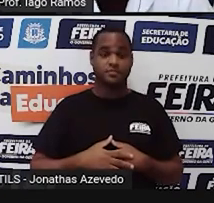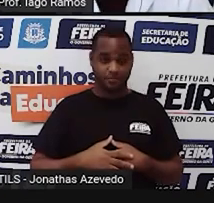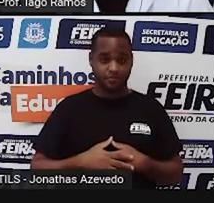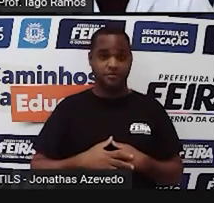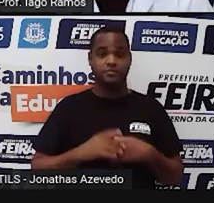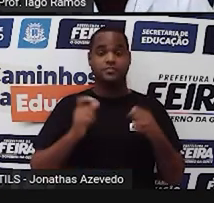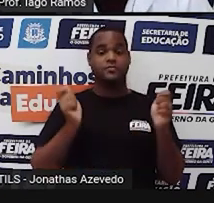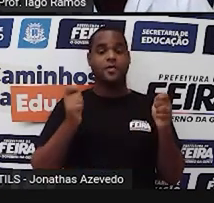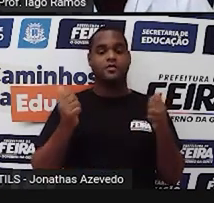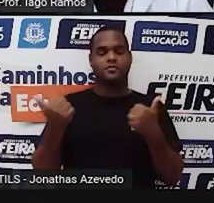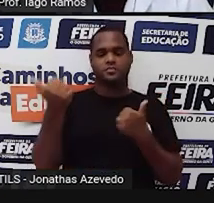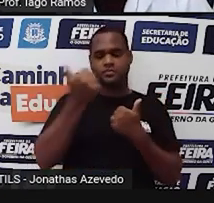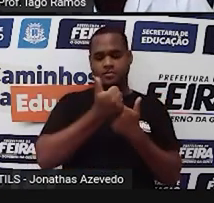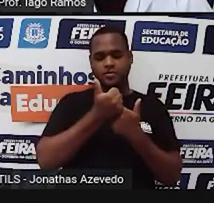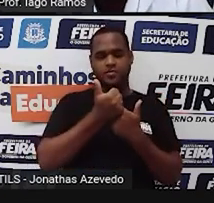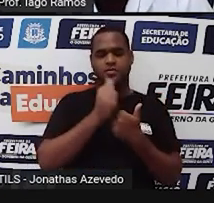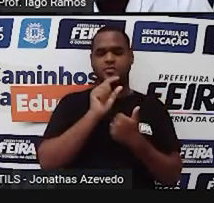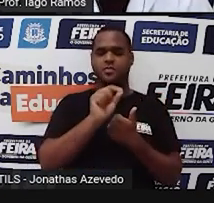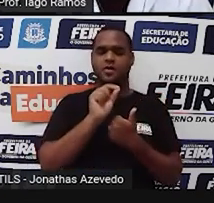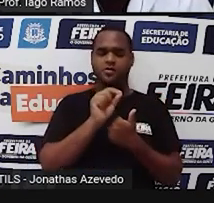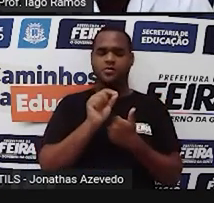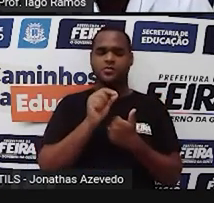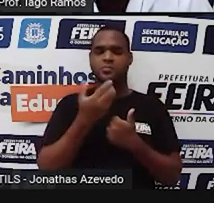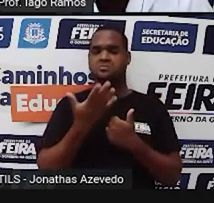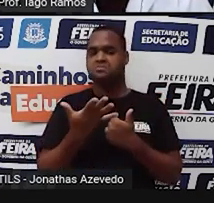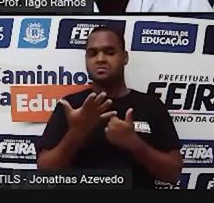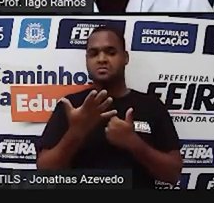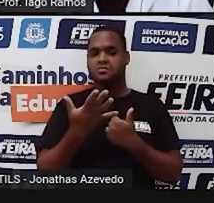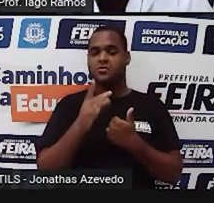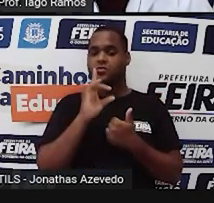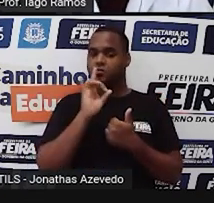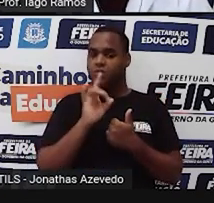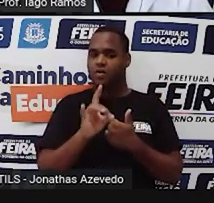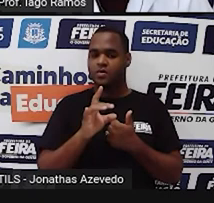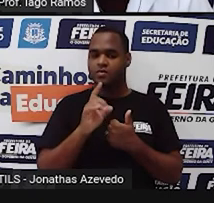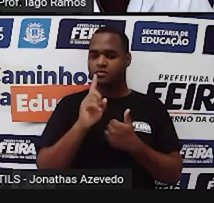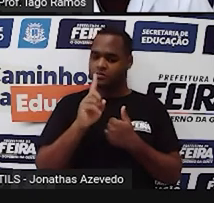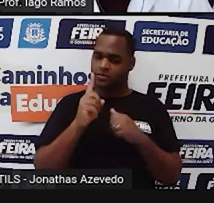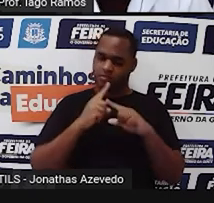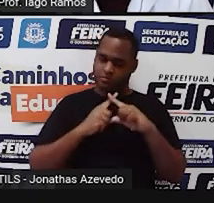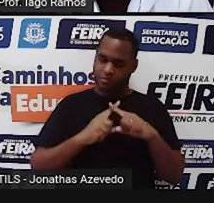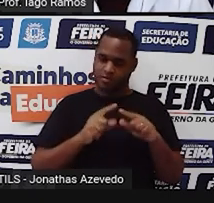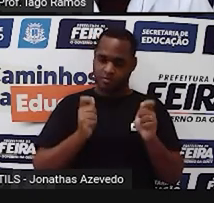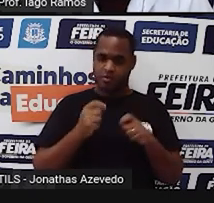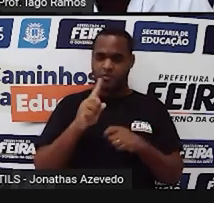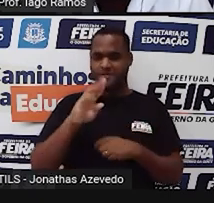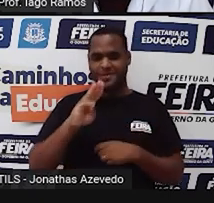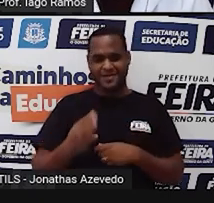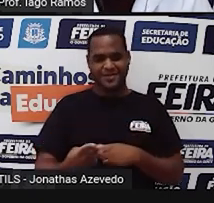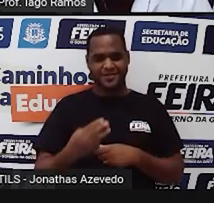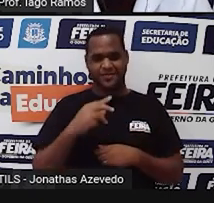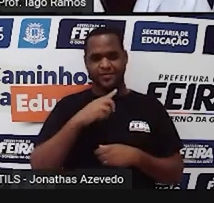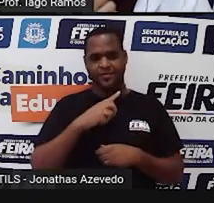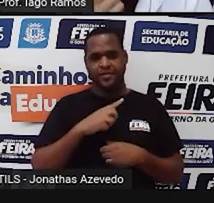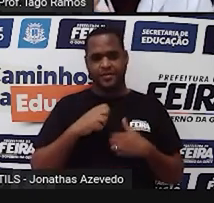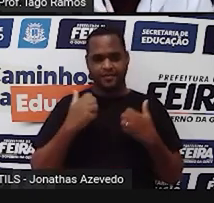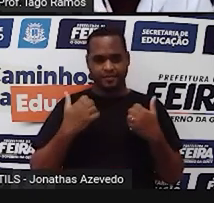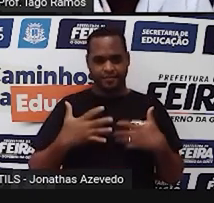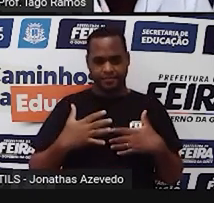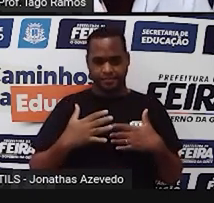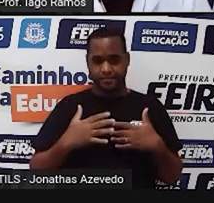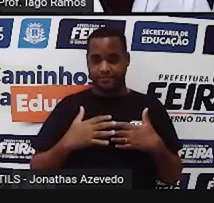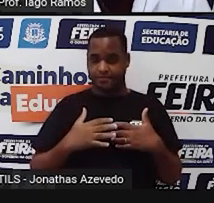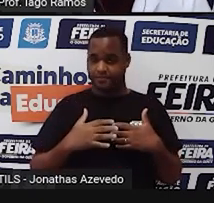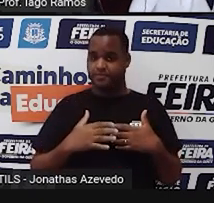substituídas apenas por uma multiplicação por um milhão, né? Duas multiplicações de